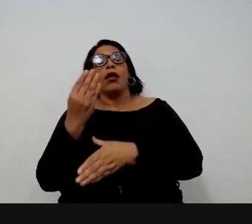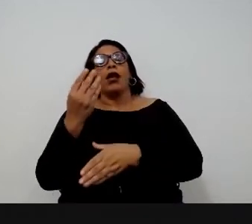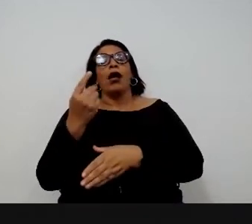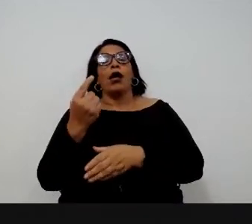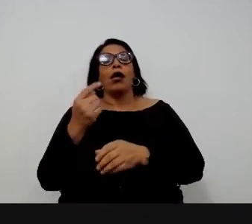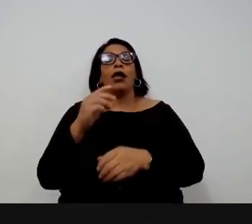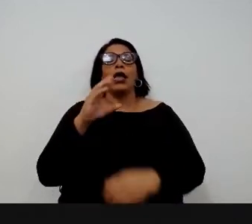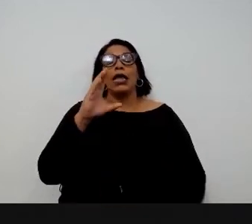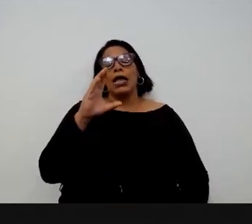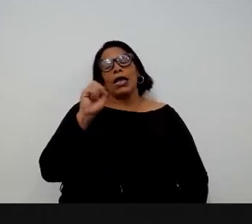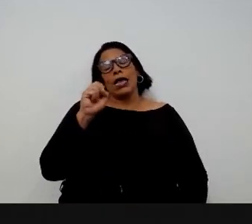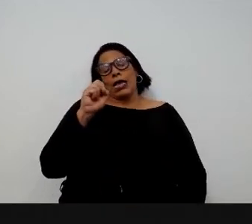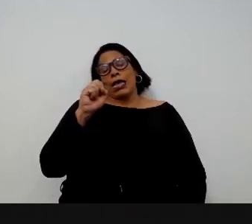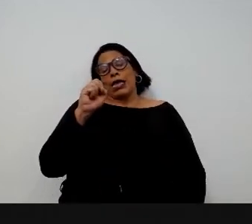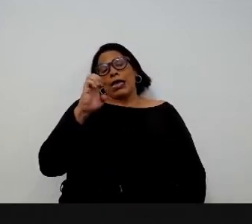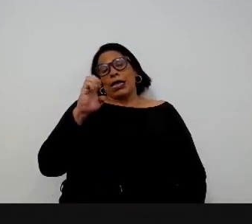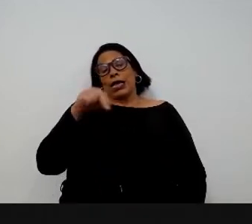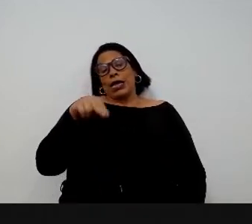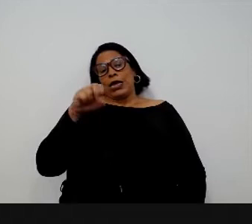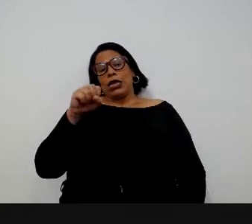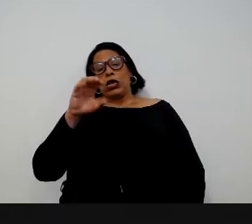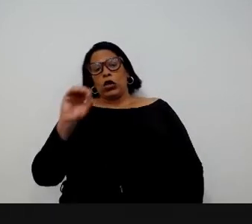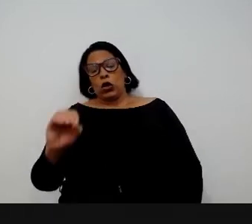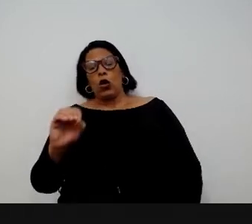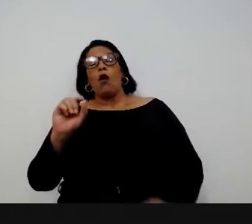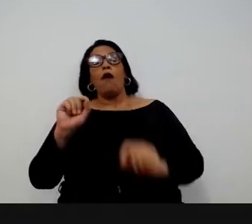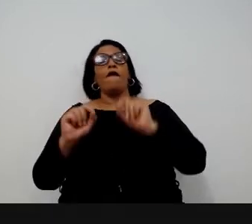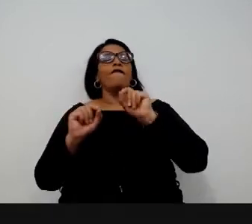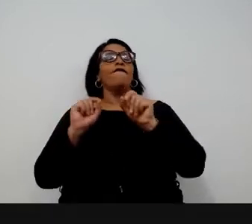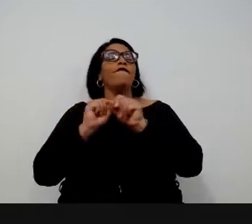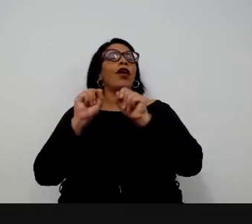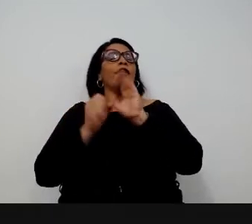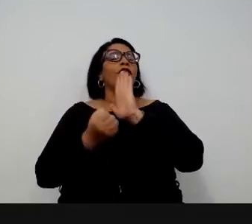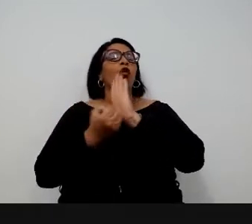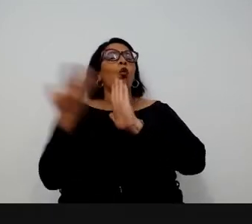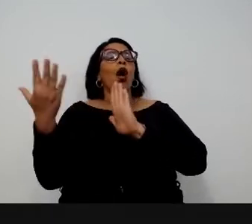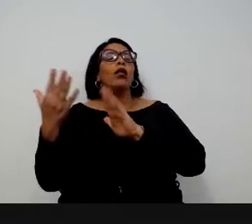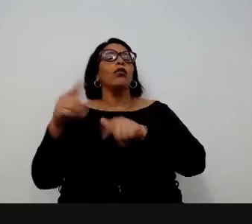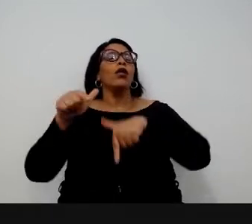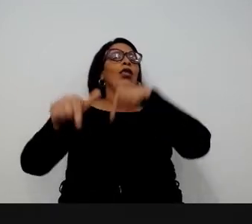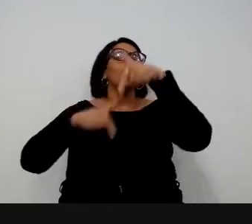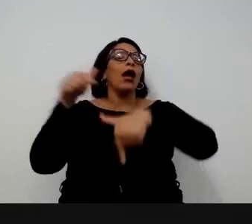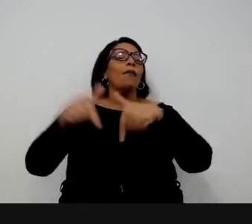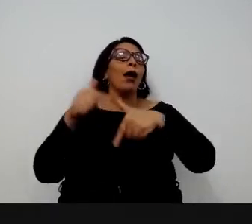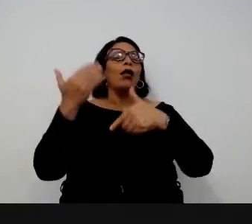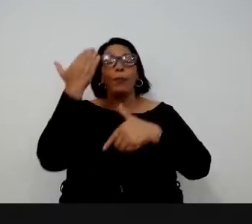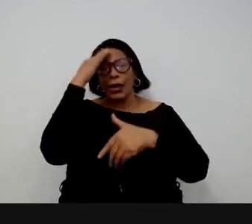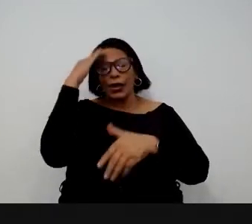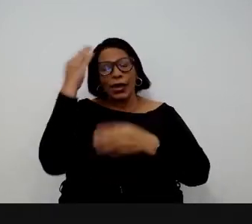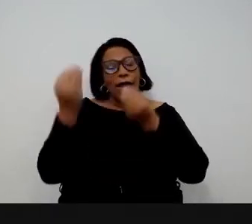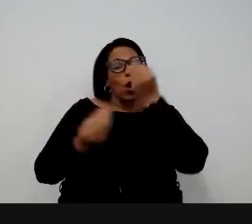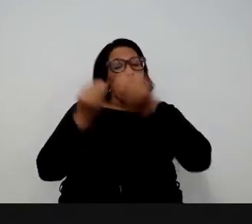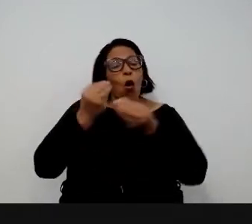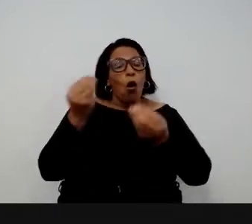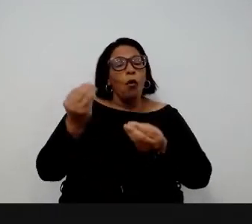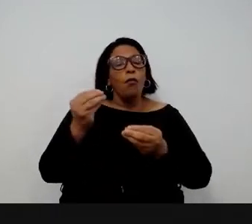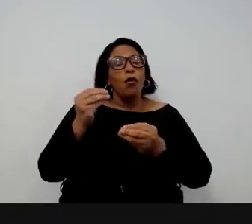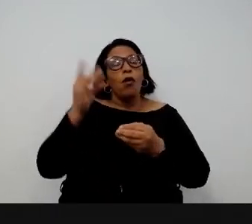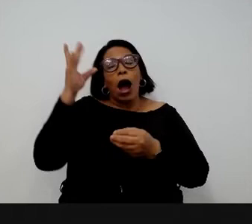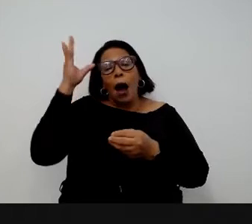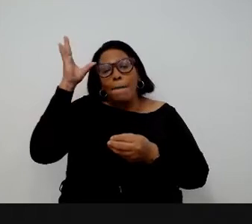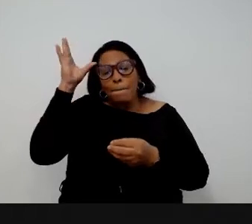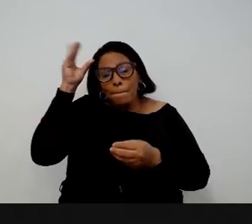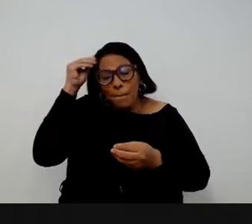legibilidade, o censo é um instrumento de legibilidade do Estado moderno. A gente fez um censo dos serviços para entender o grau de maturidade de